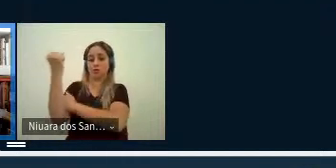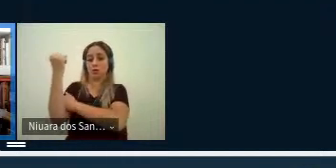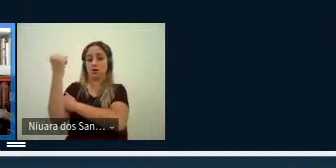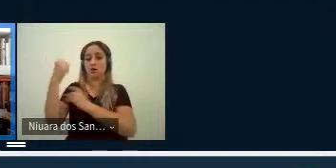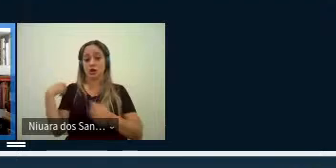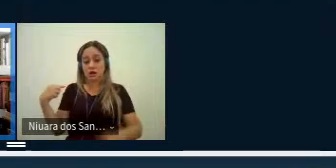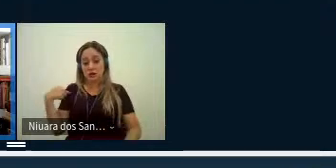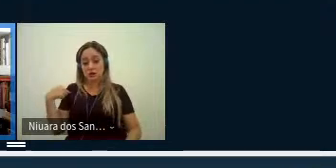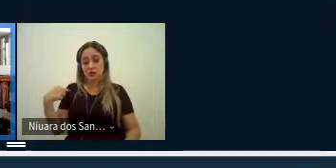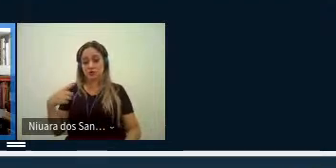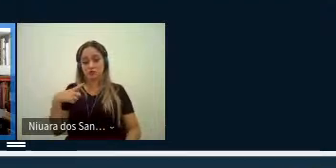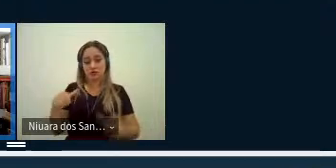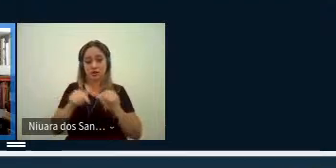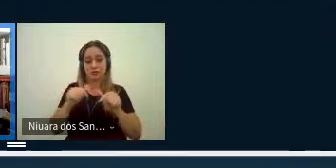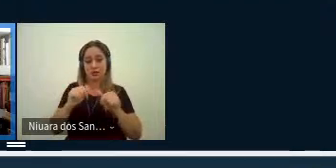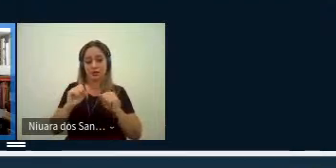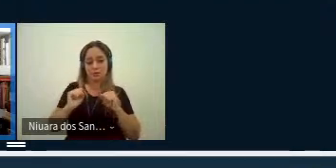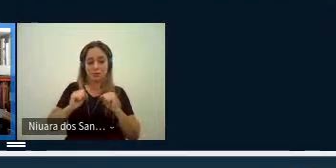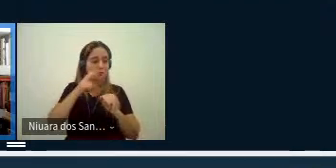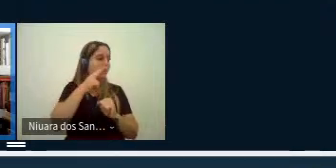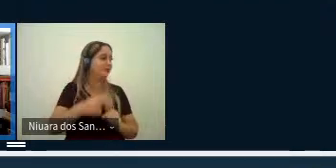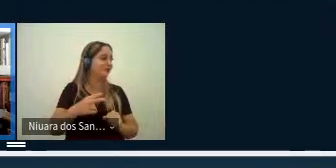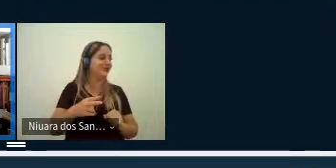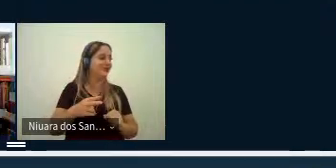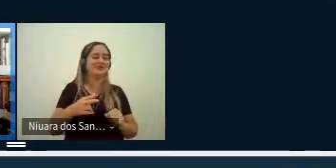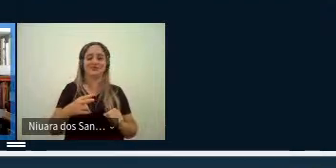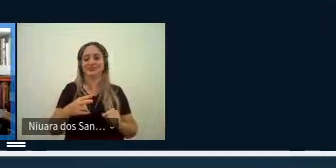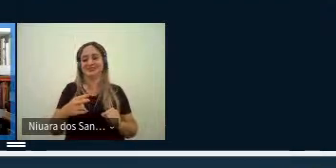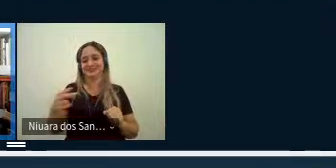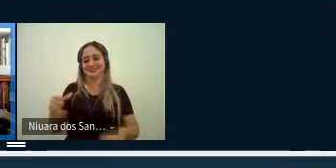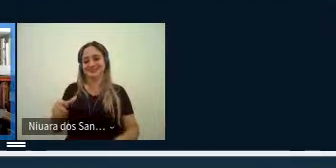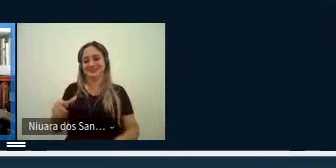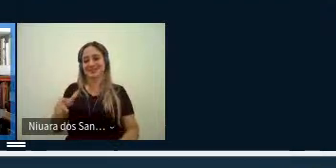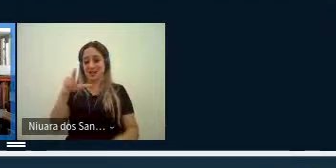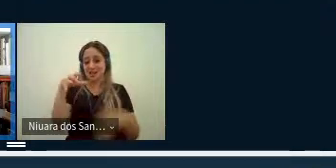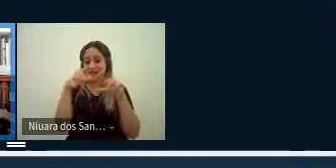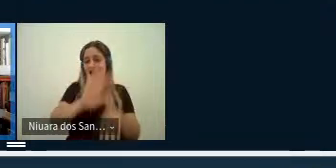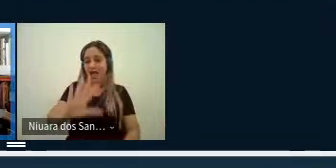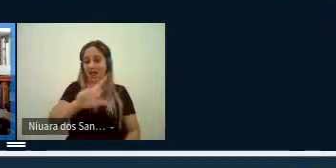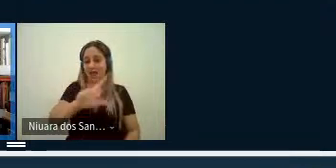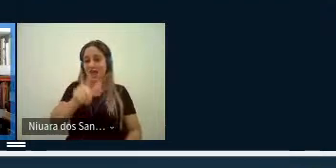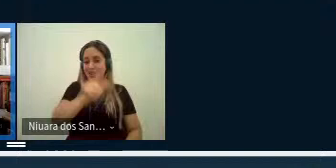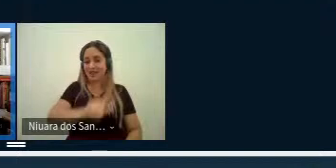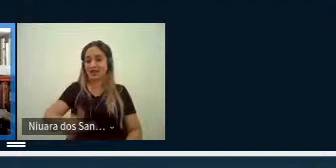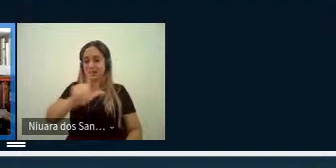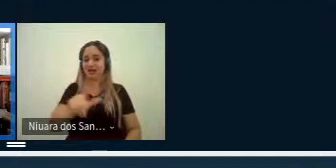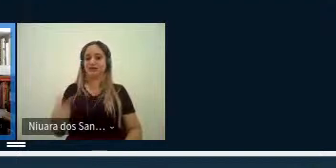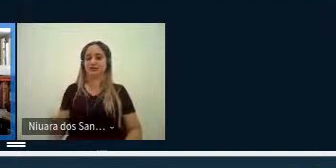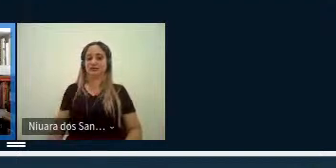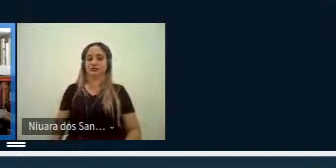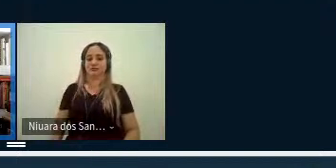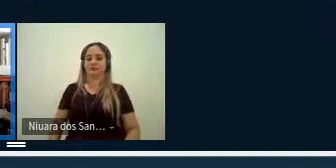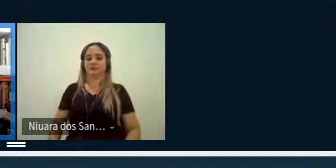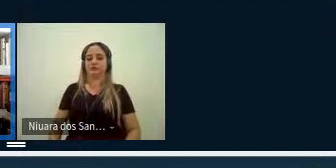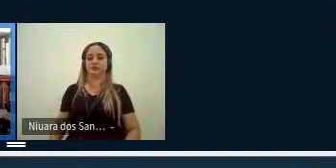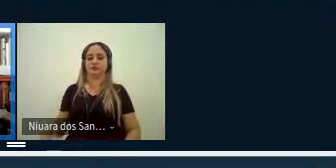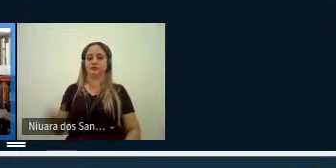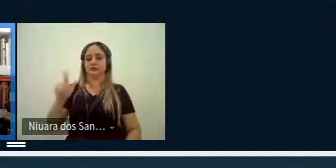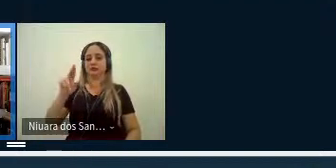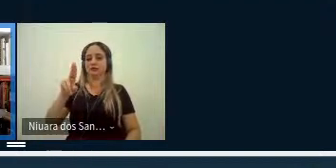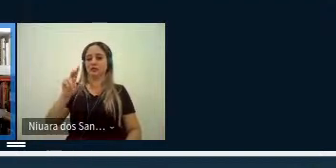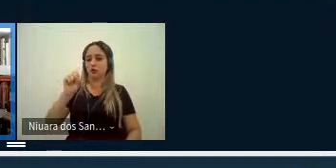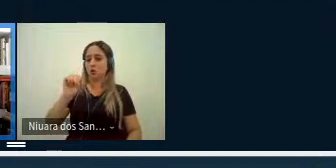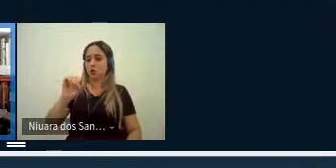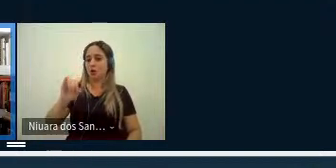um papel mais ativo né no campo literário e cultural e é nesse momento como mencionado por Luiz Pão Flodel